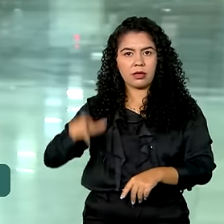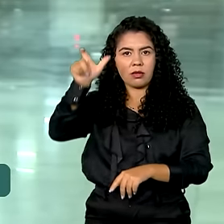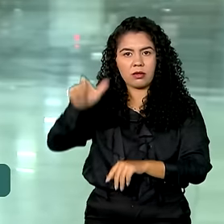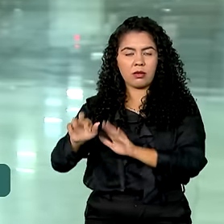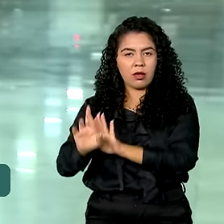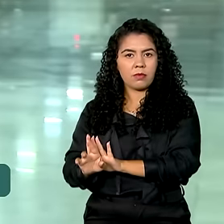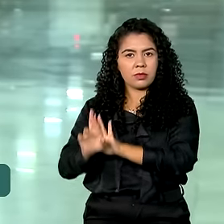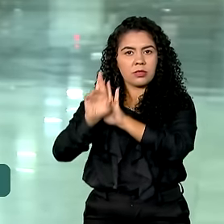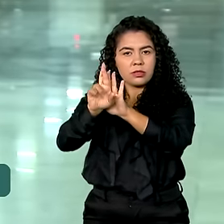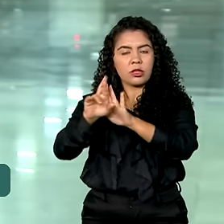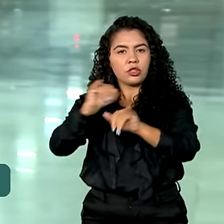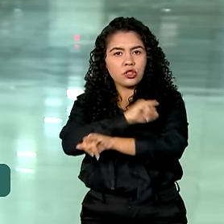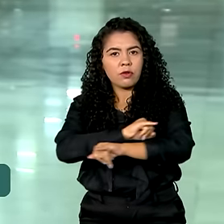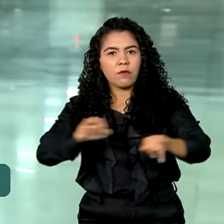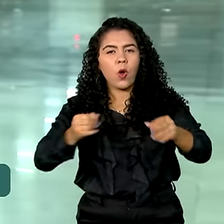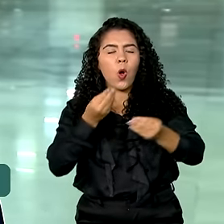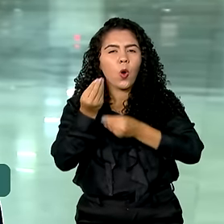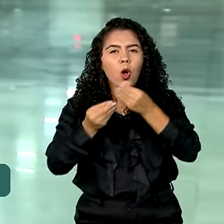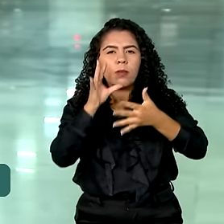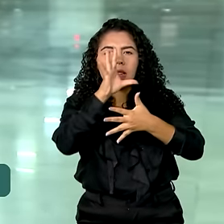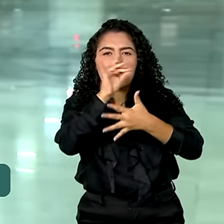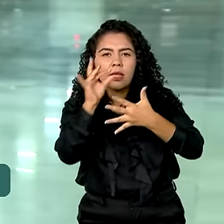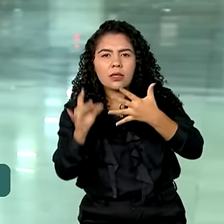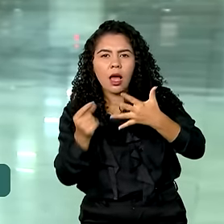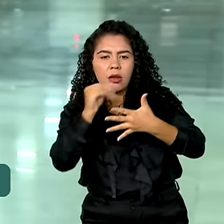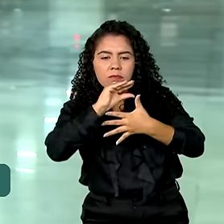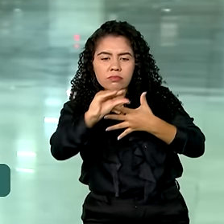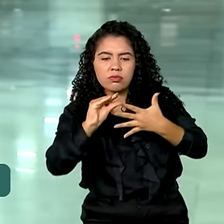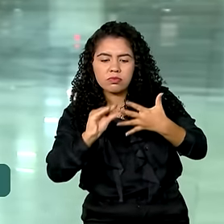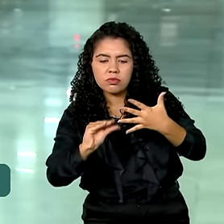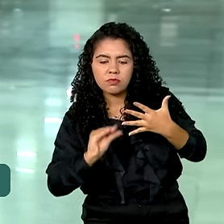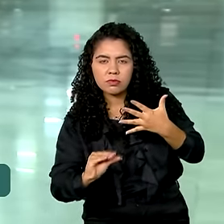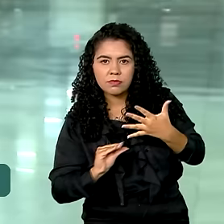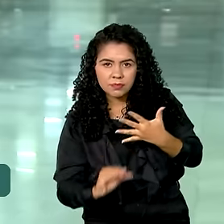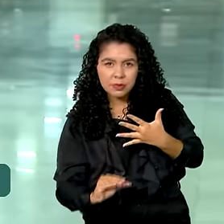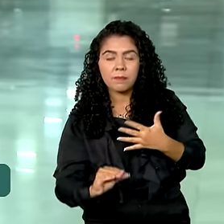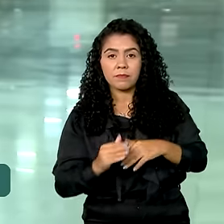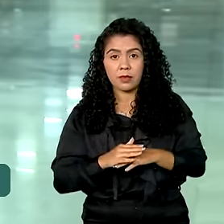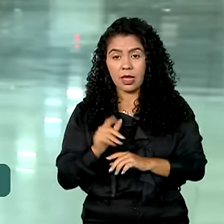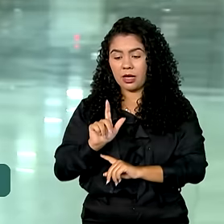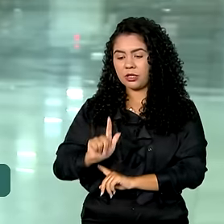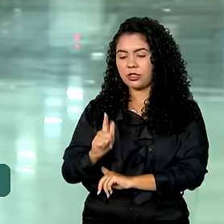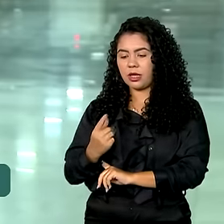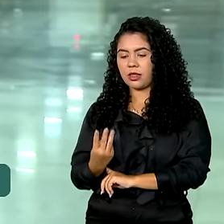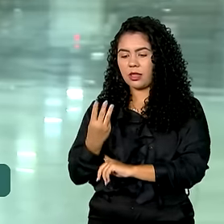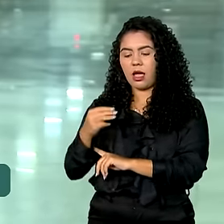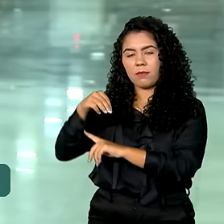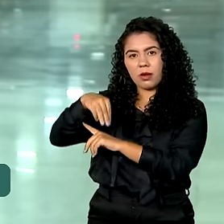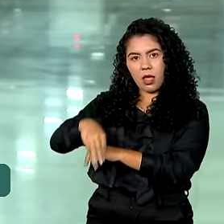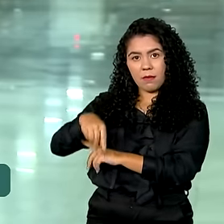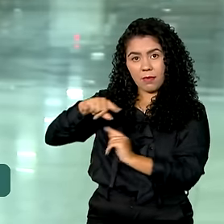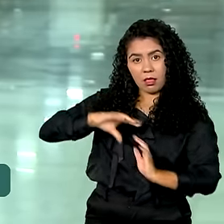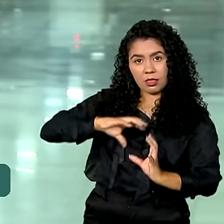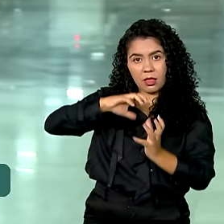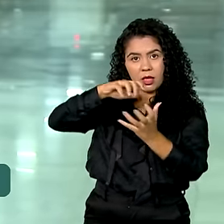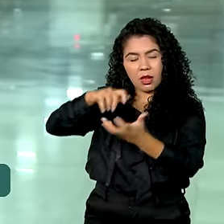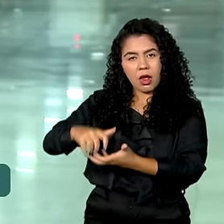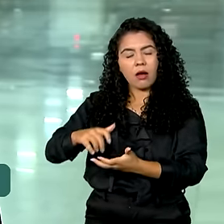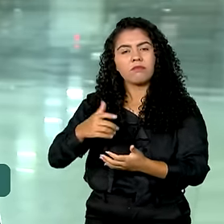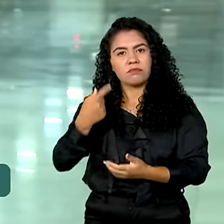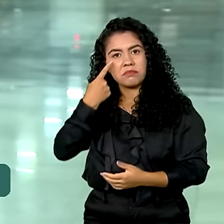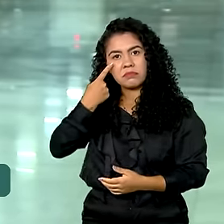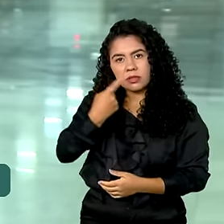Parque X, em reunião com o presidente Lula, aqui no Palácio do Planalto. A GWM Internacional manifestou